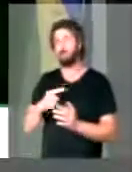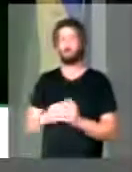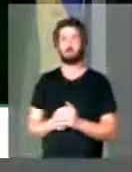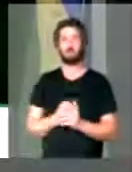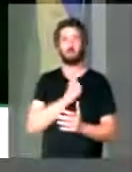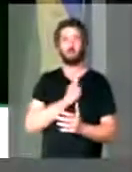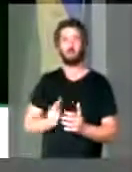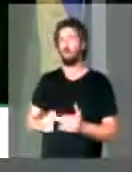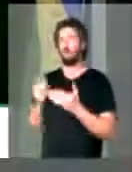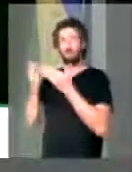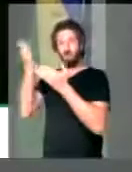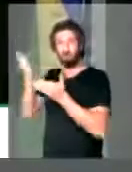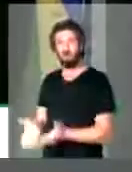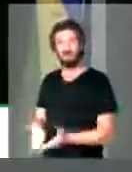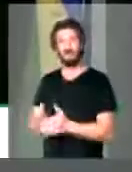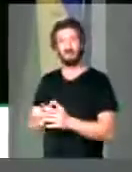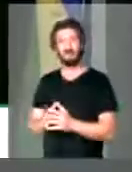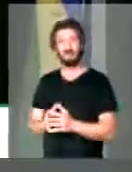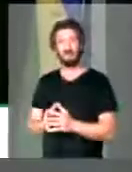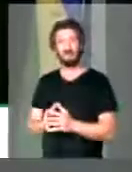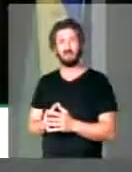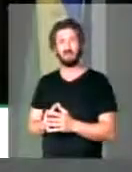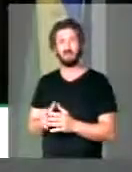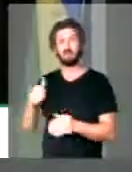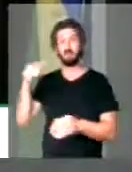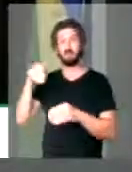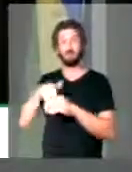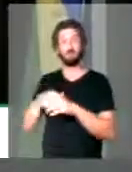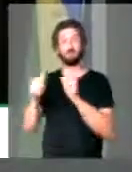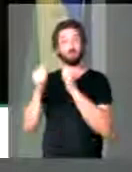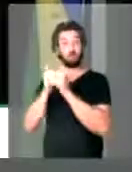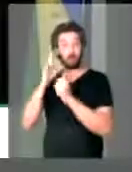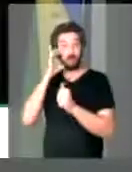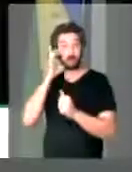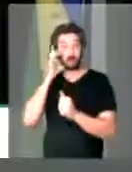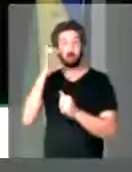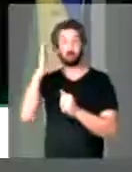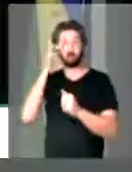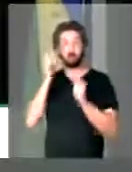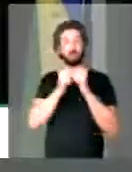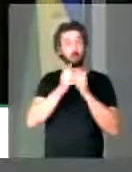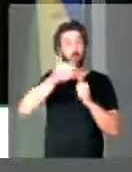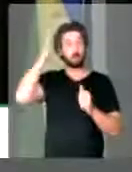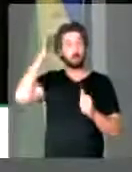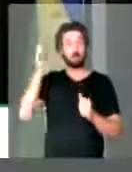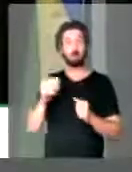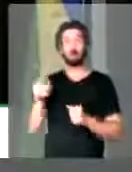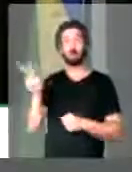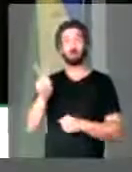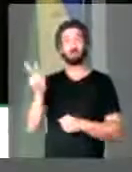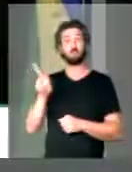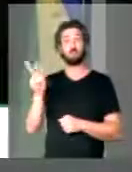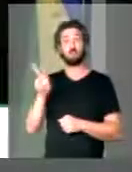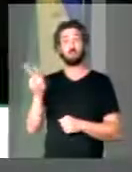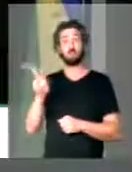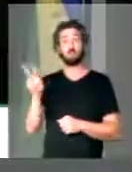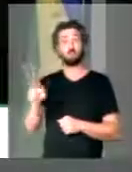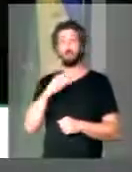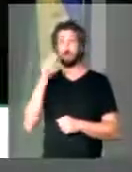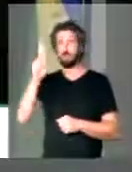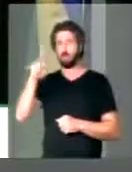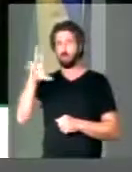E o governo que aí está, que se elegeu junto com a Dilma e a Dilma junto com o Temer, Eles dois nunca